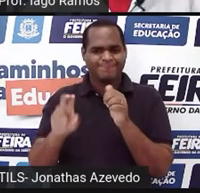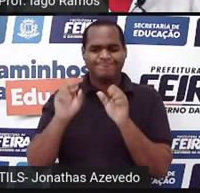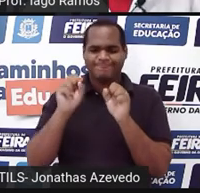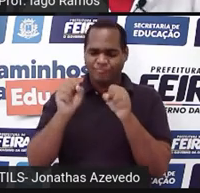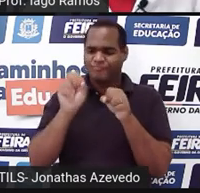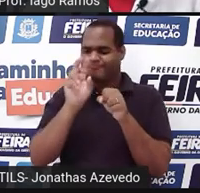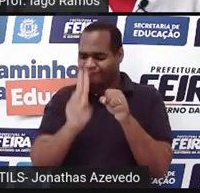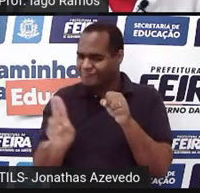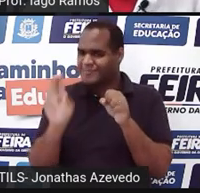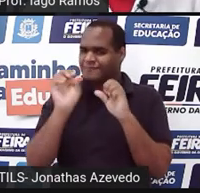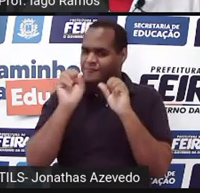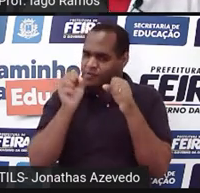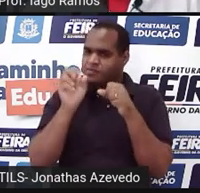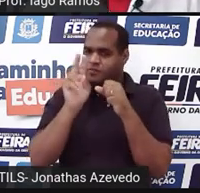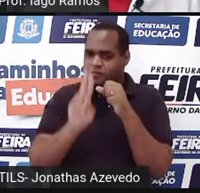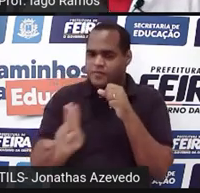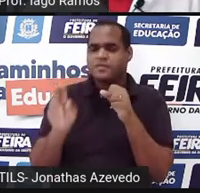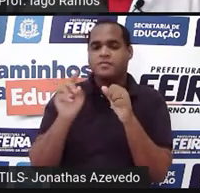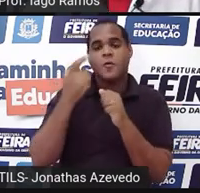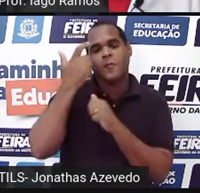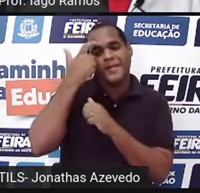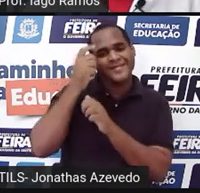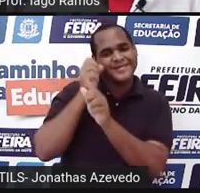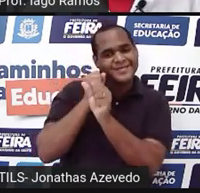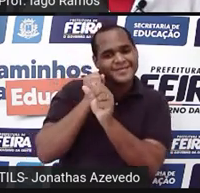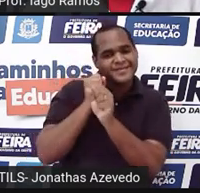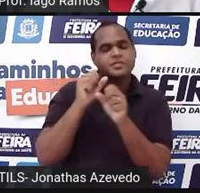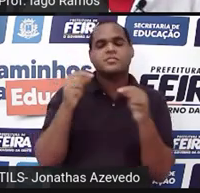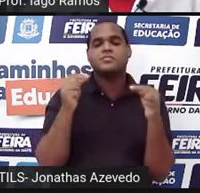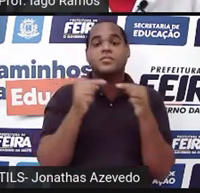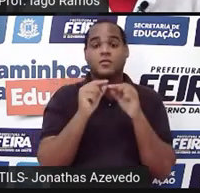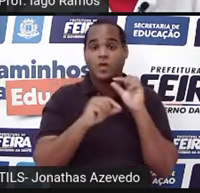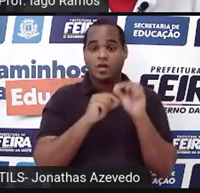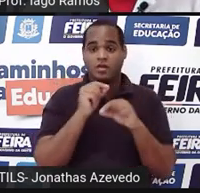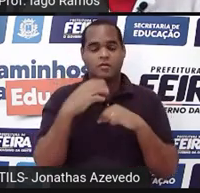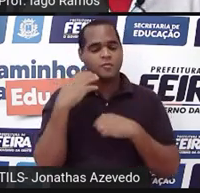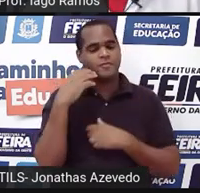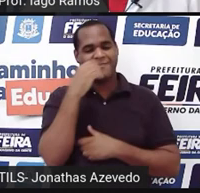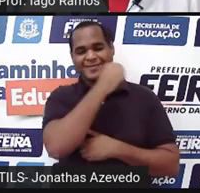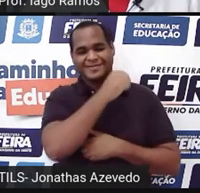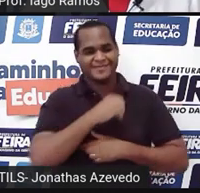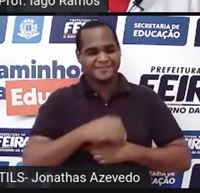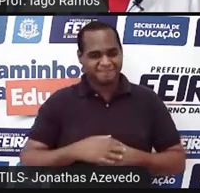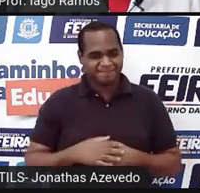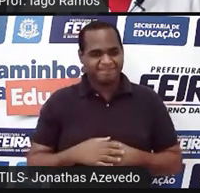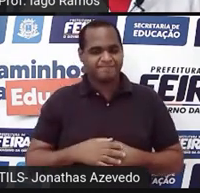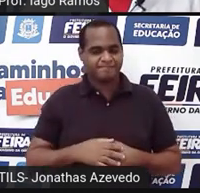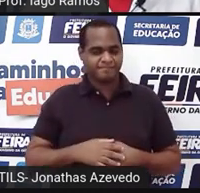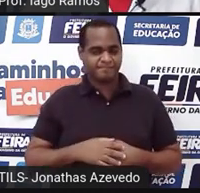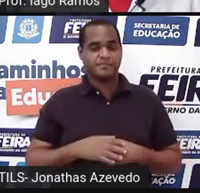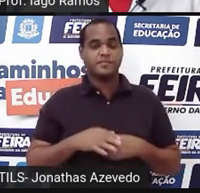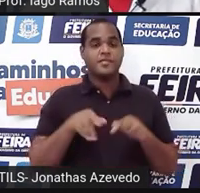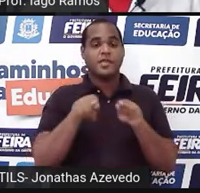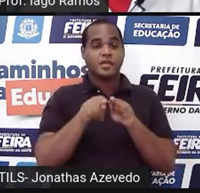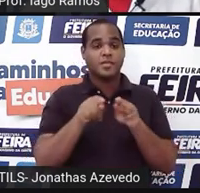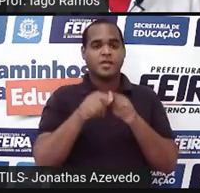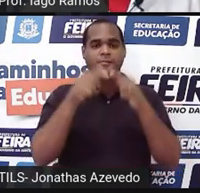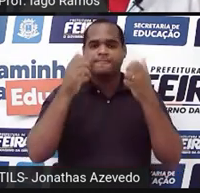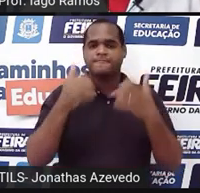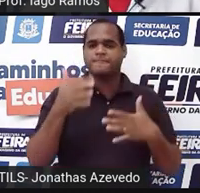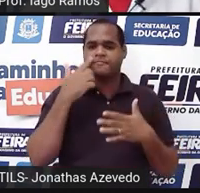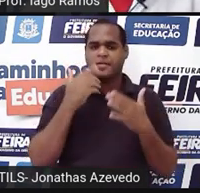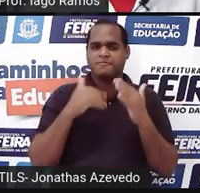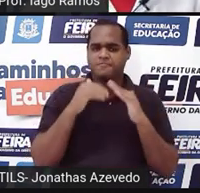você vai estar fazendo cálculo mental aí, de uma forma até mais rápida, né? E vai até pegar o jeito da